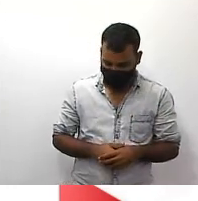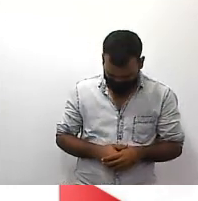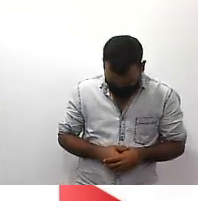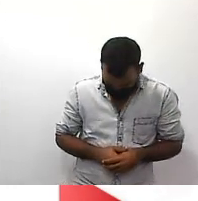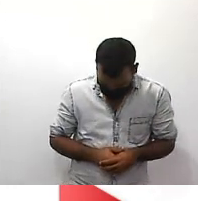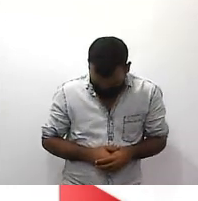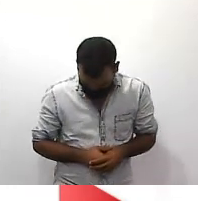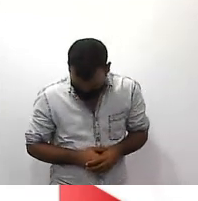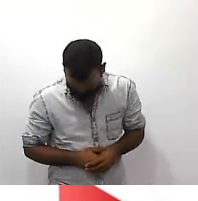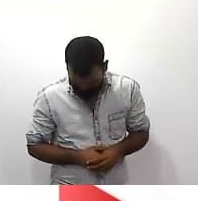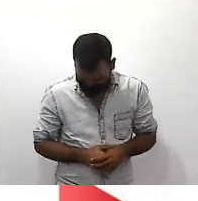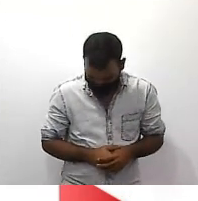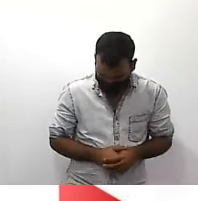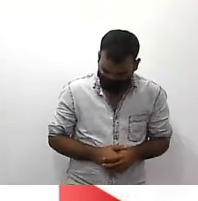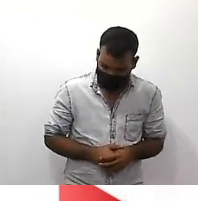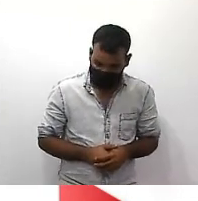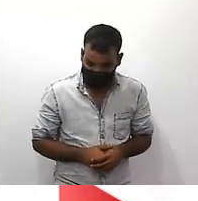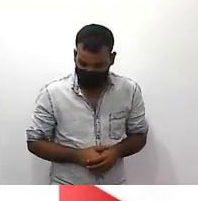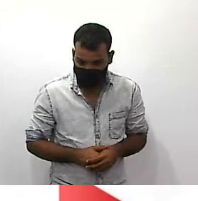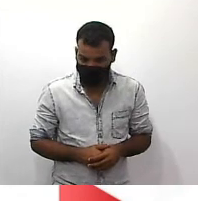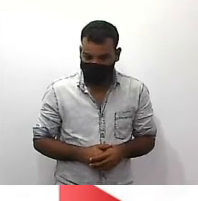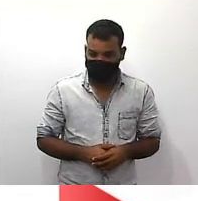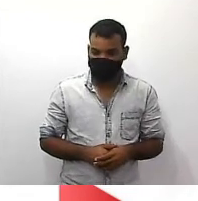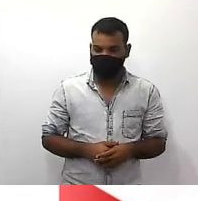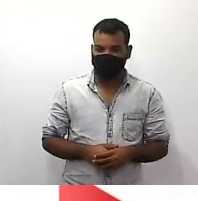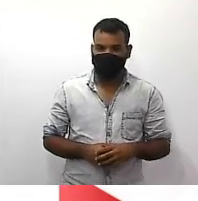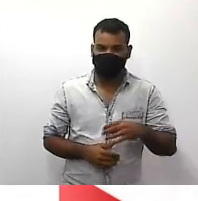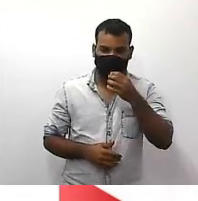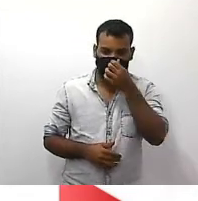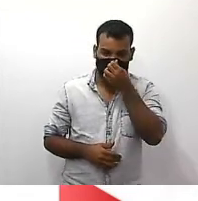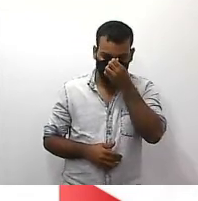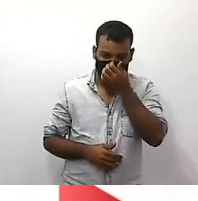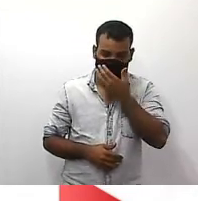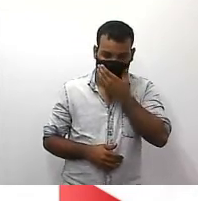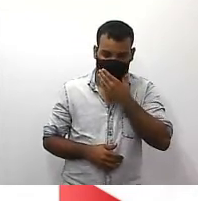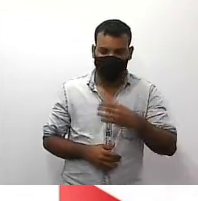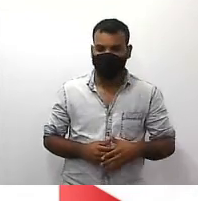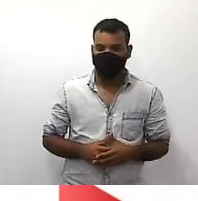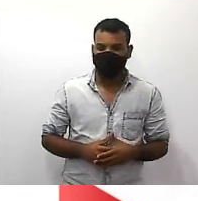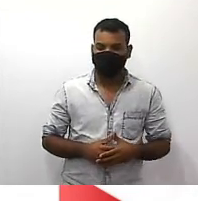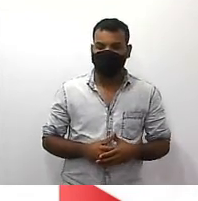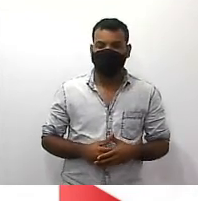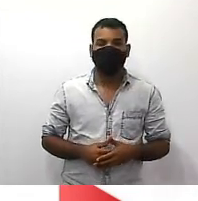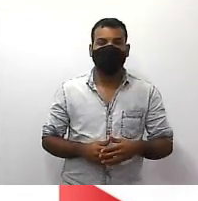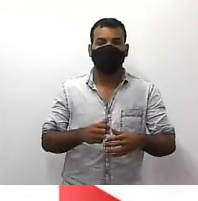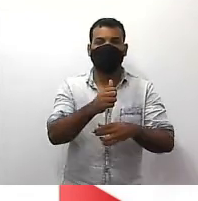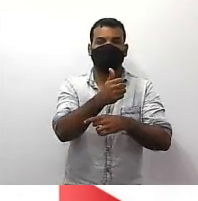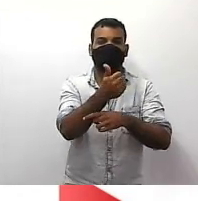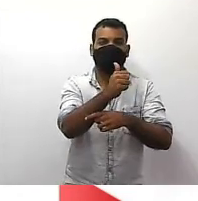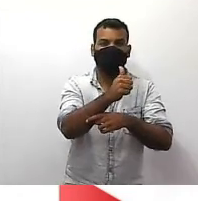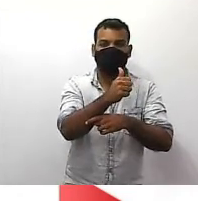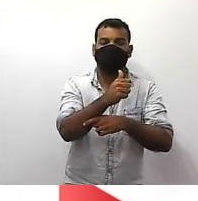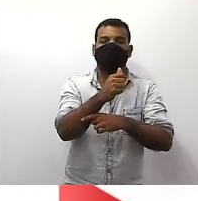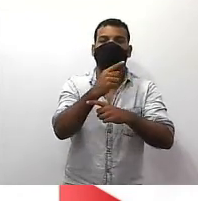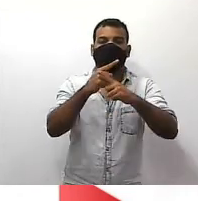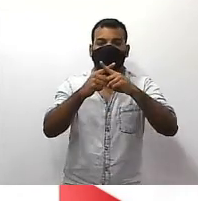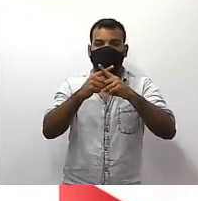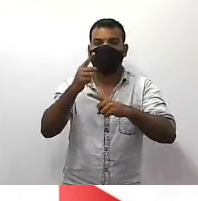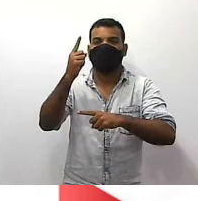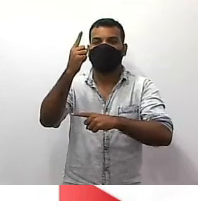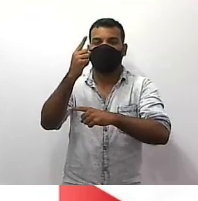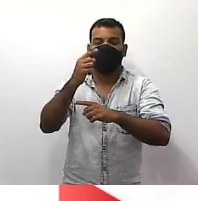11 vezes meio metro se ligou 11 vezes meio metro hora dona maria faz